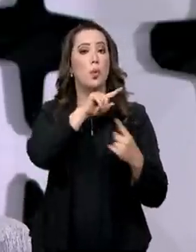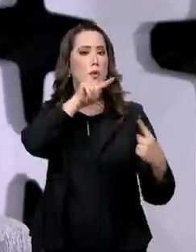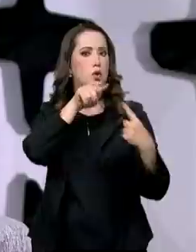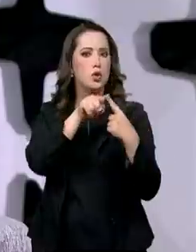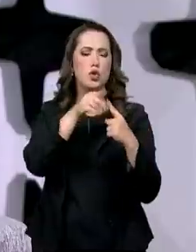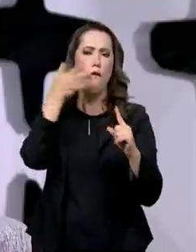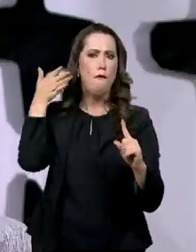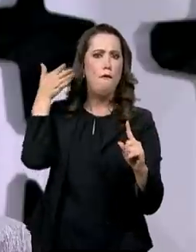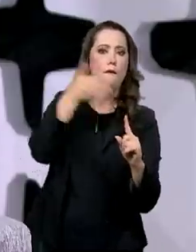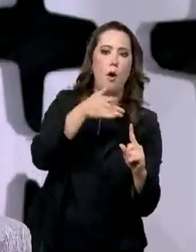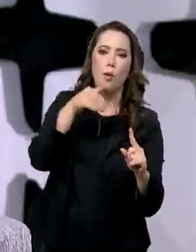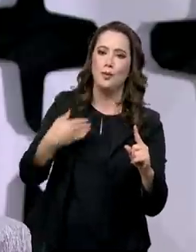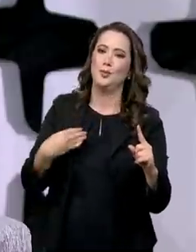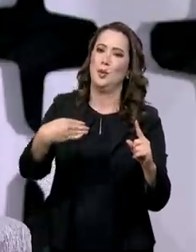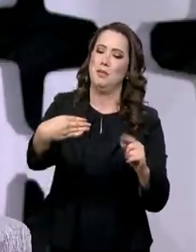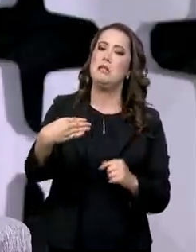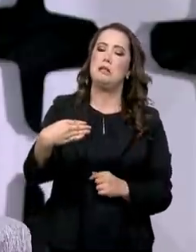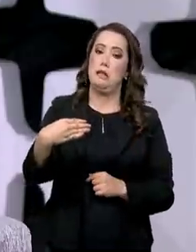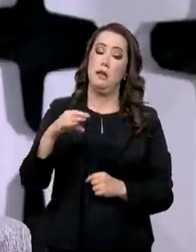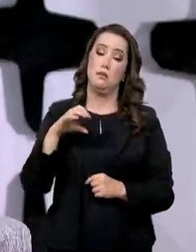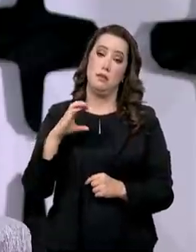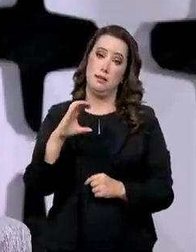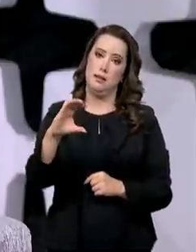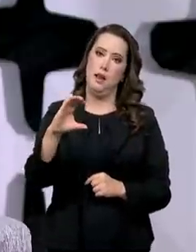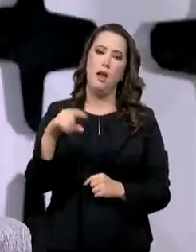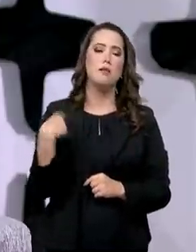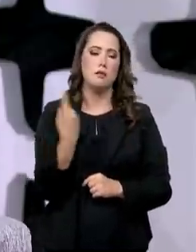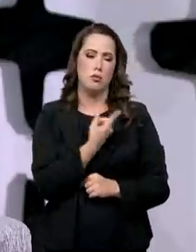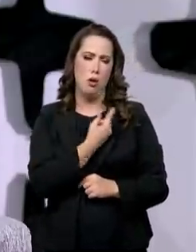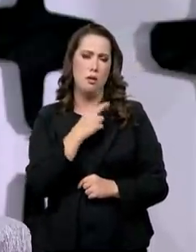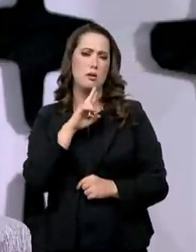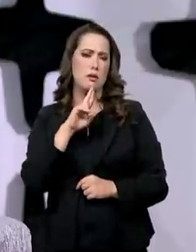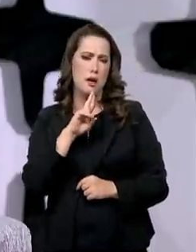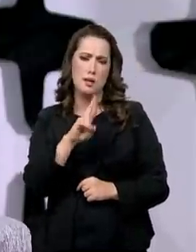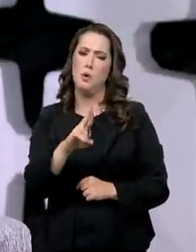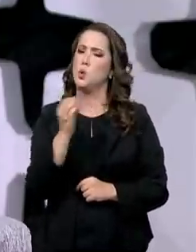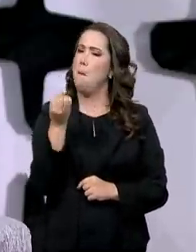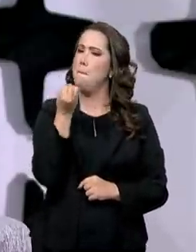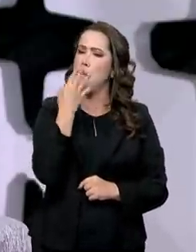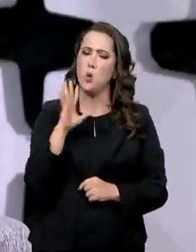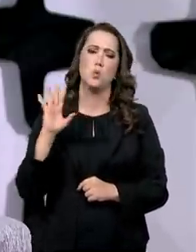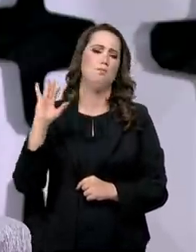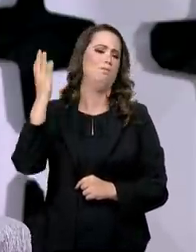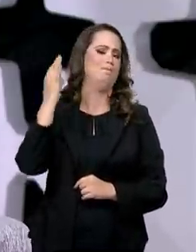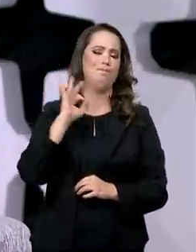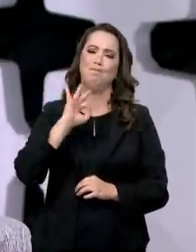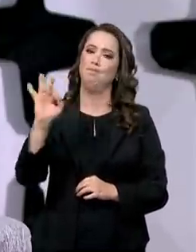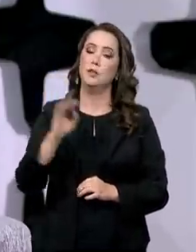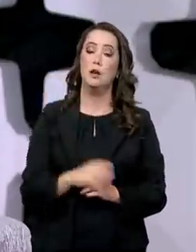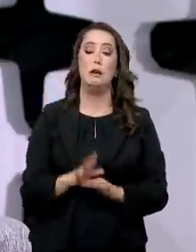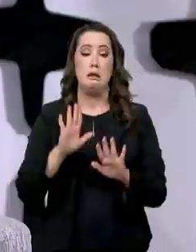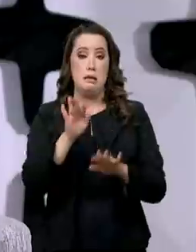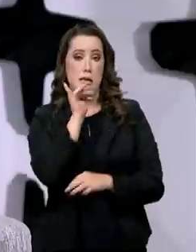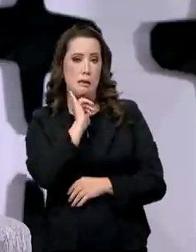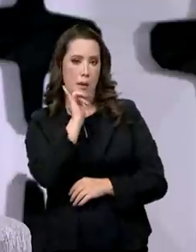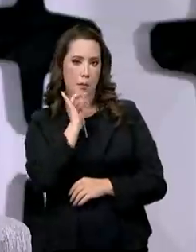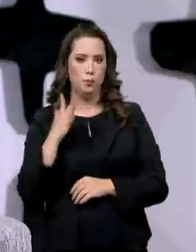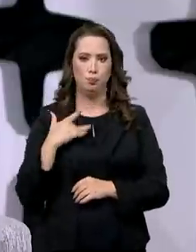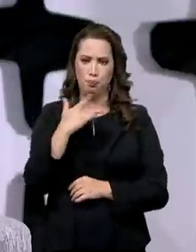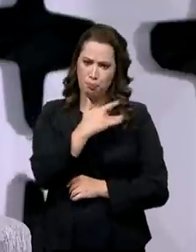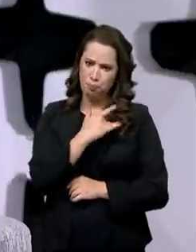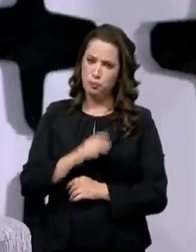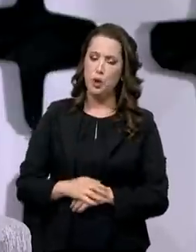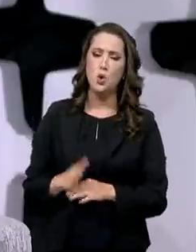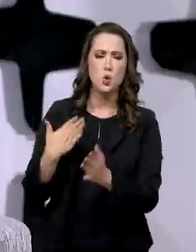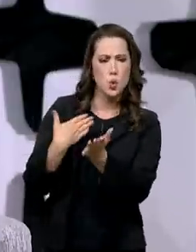ótimos resultados. Por exemplo, com relação à saúde. Nós estabelecemos no começo da